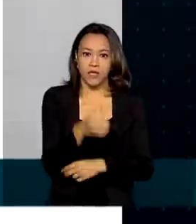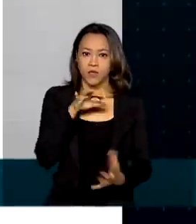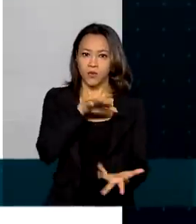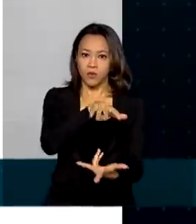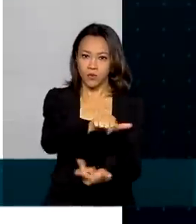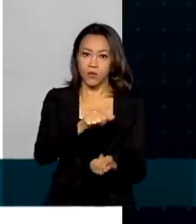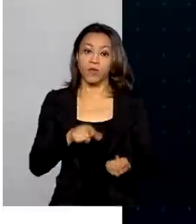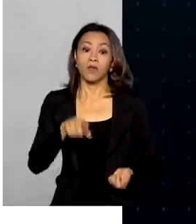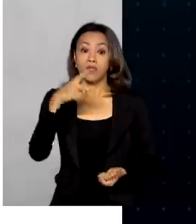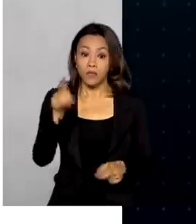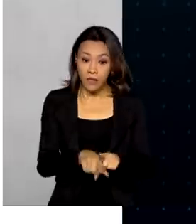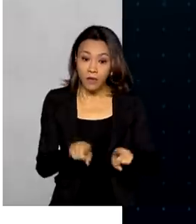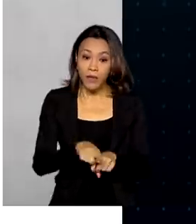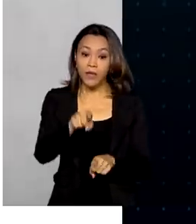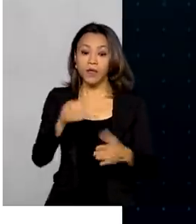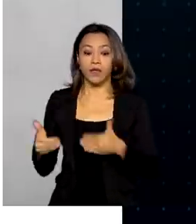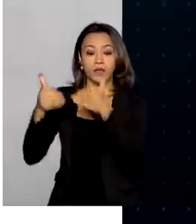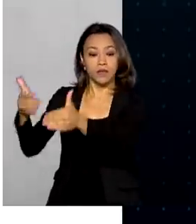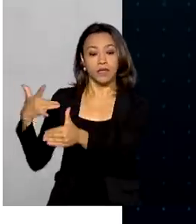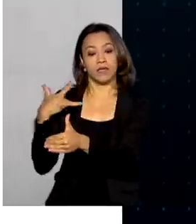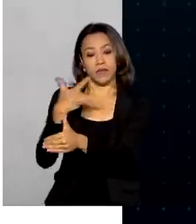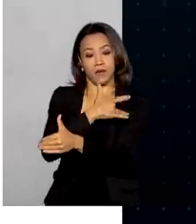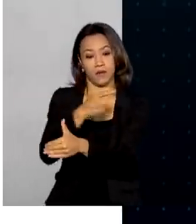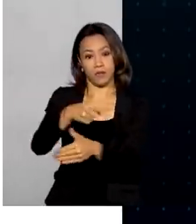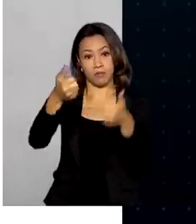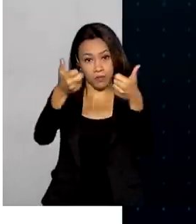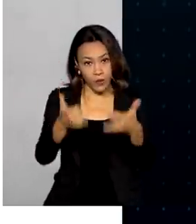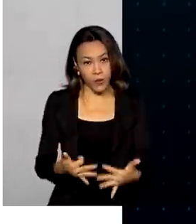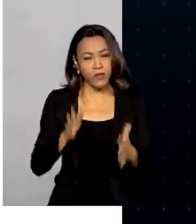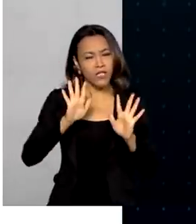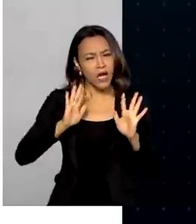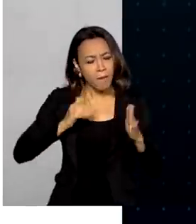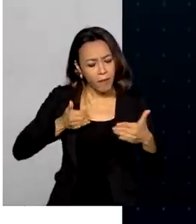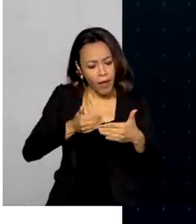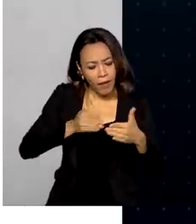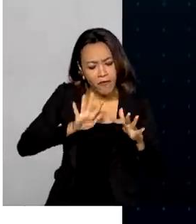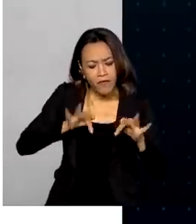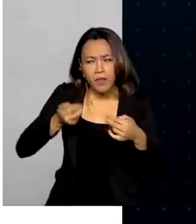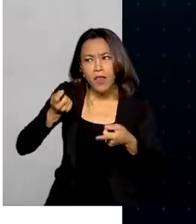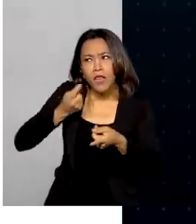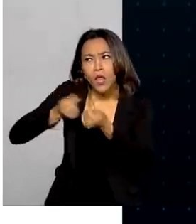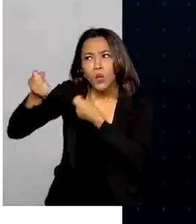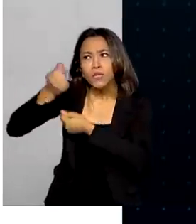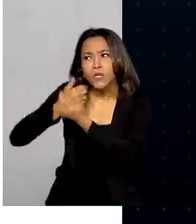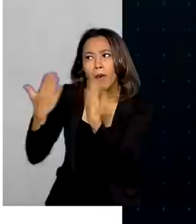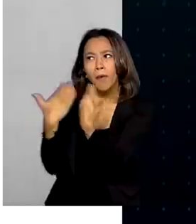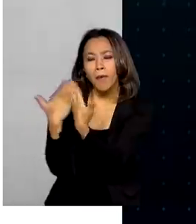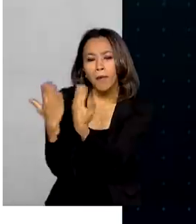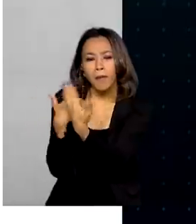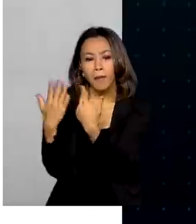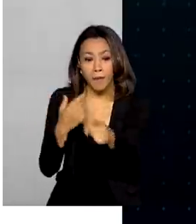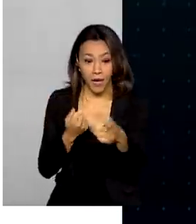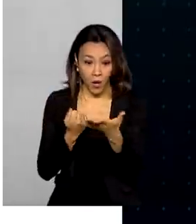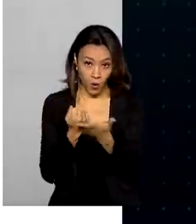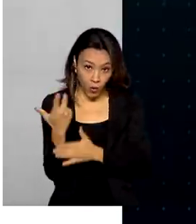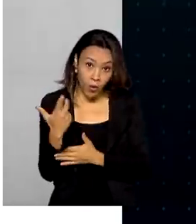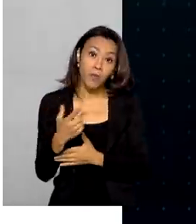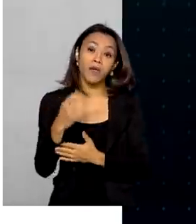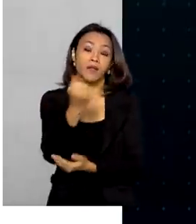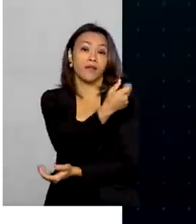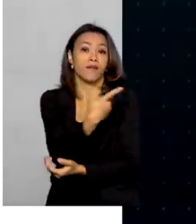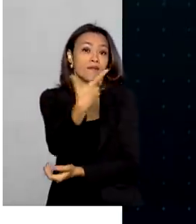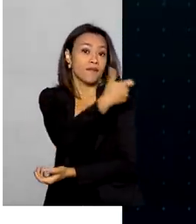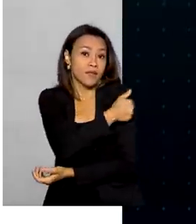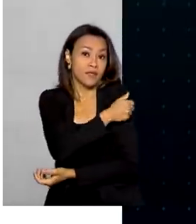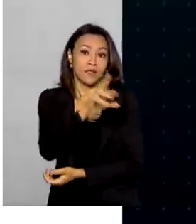o Ministério da Saúde também confirmou que está na fase final de negociação para a compra da vacina Sputnik V. Estão previstos mais